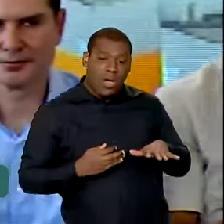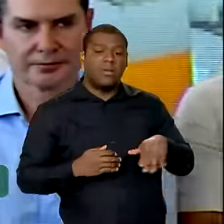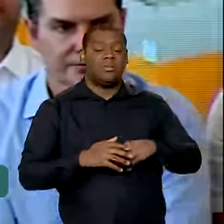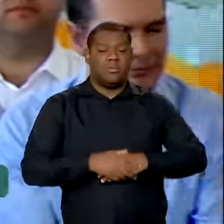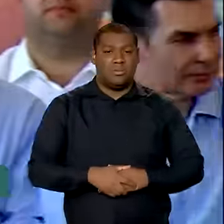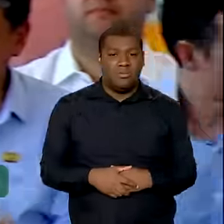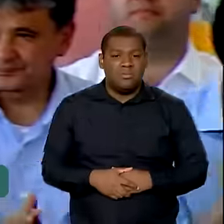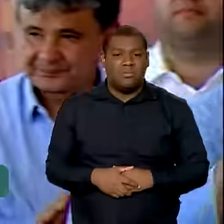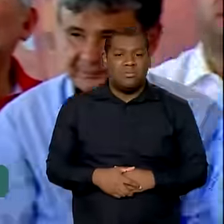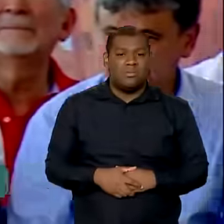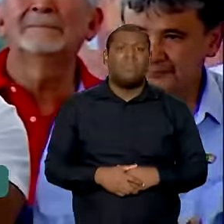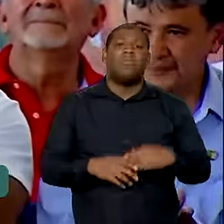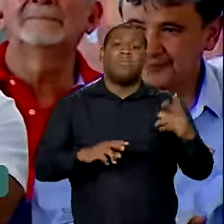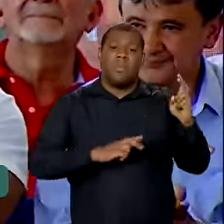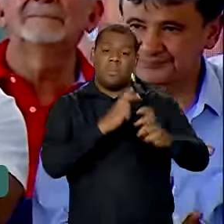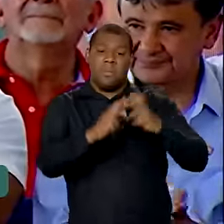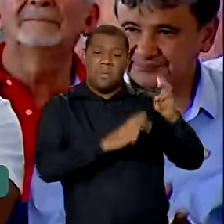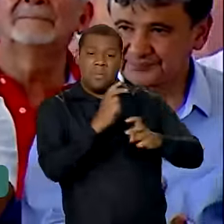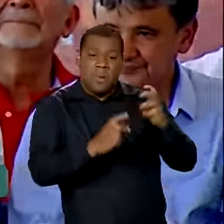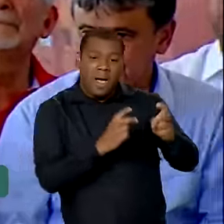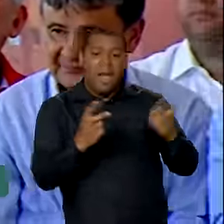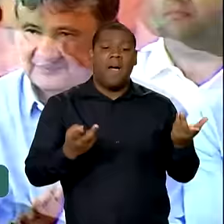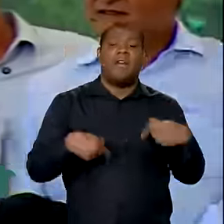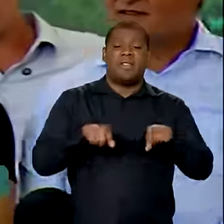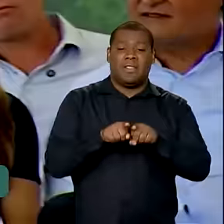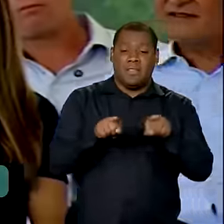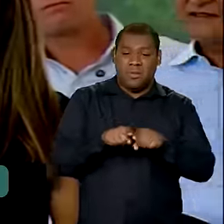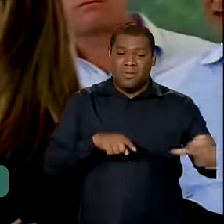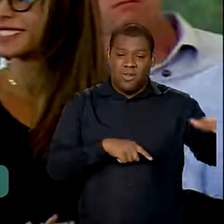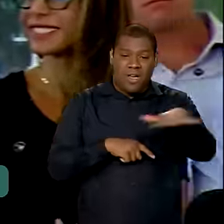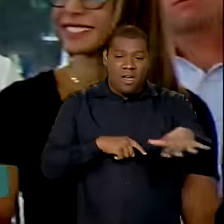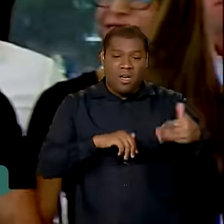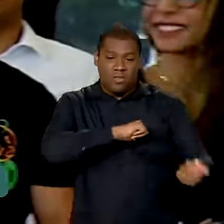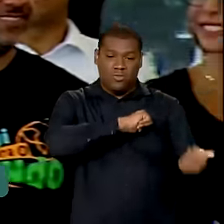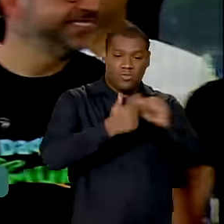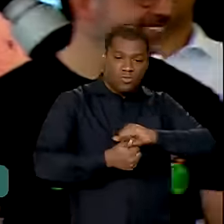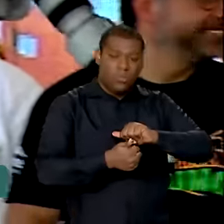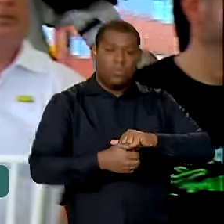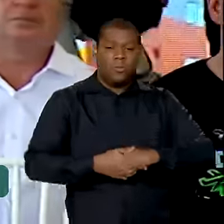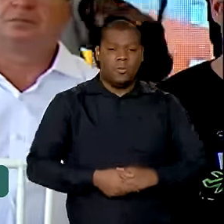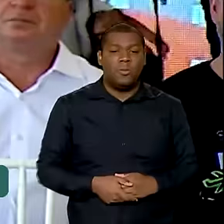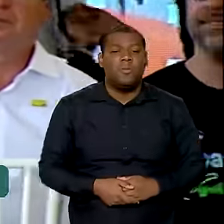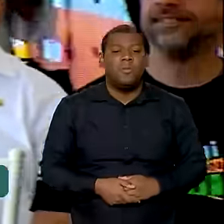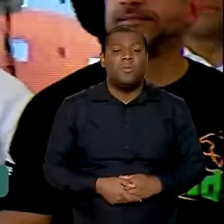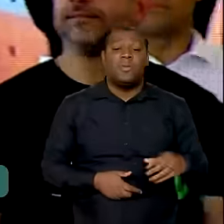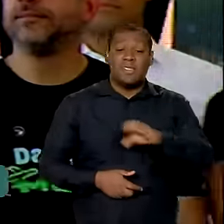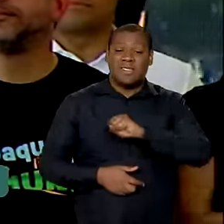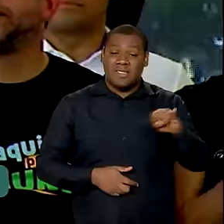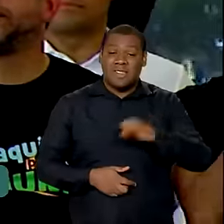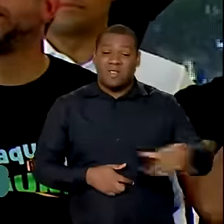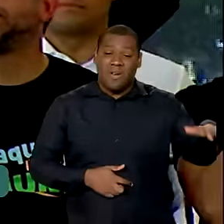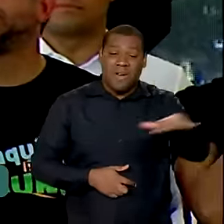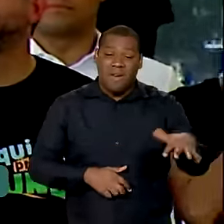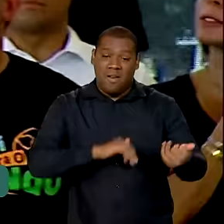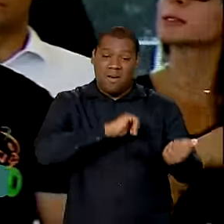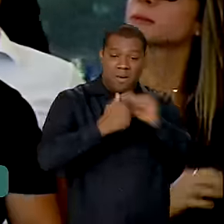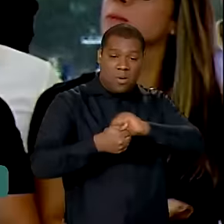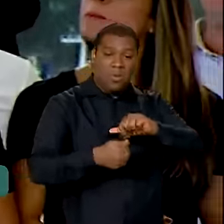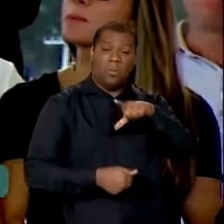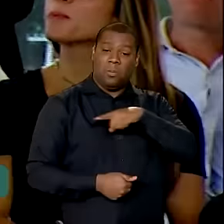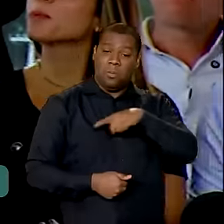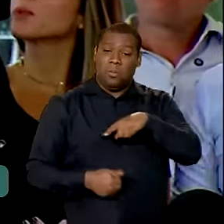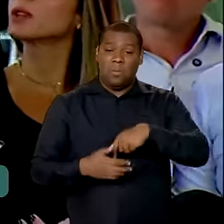que a gente tenha parque, campinho de futebol. Então, se tiver campinho de futebol, governador, prefeito,